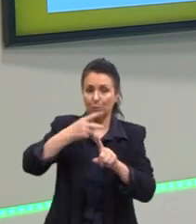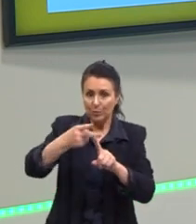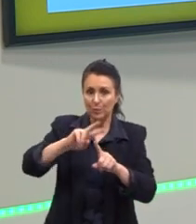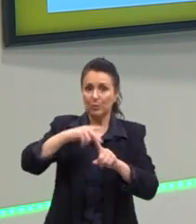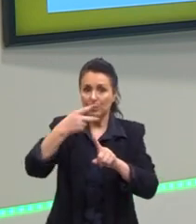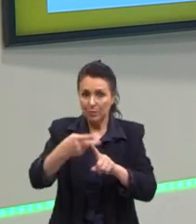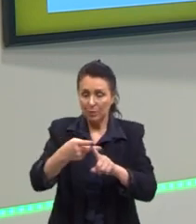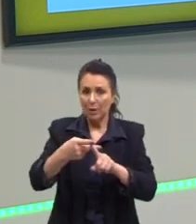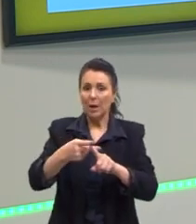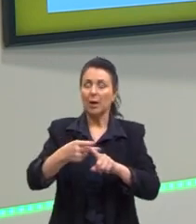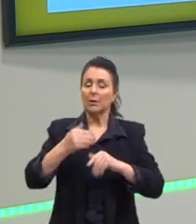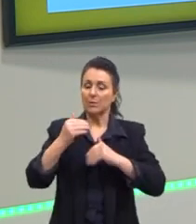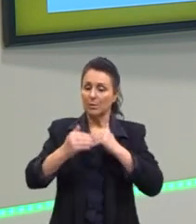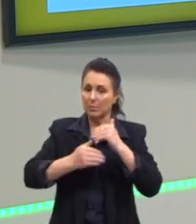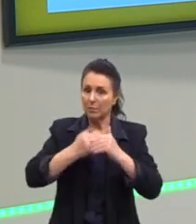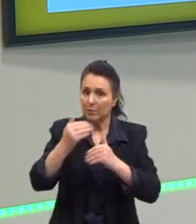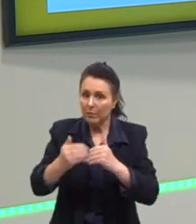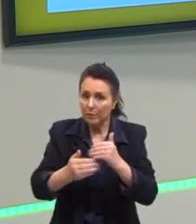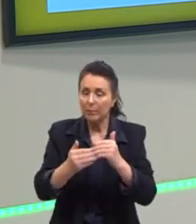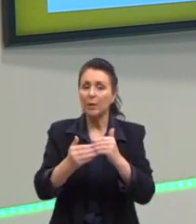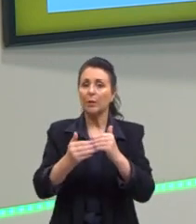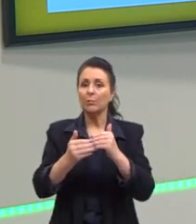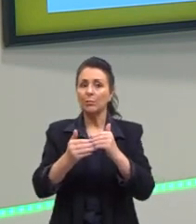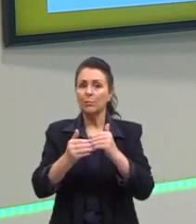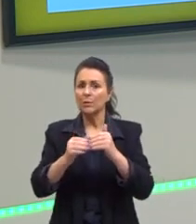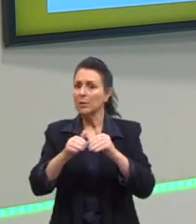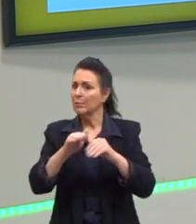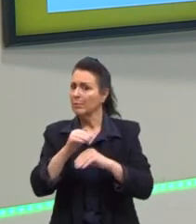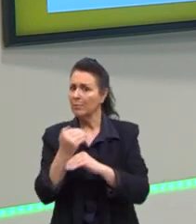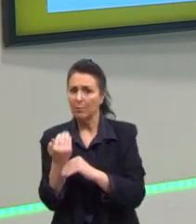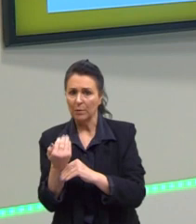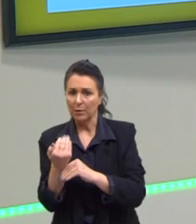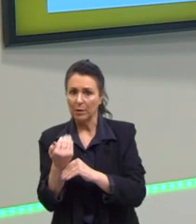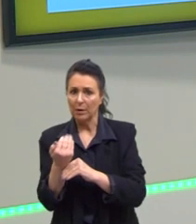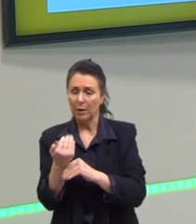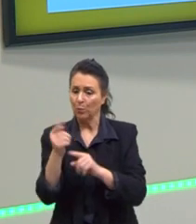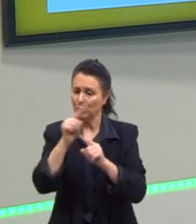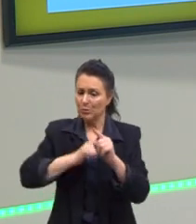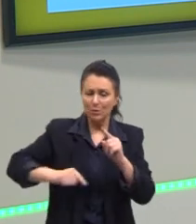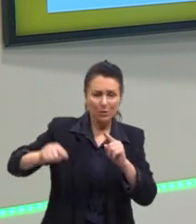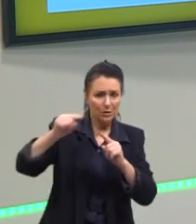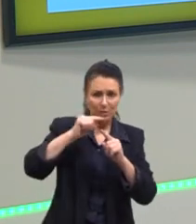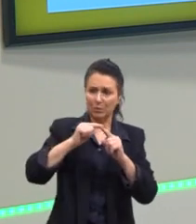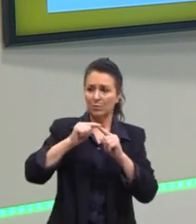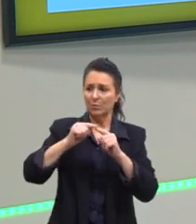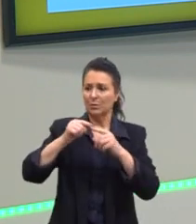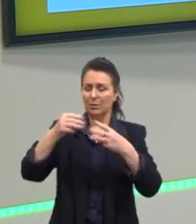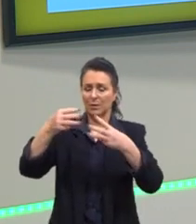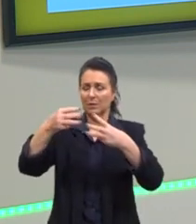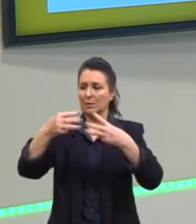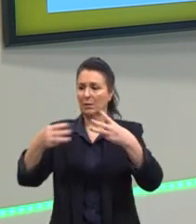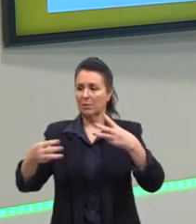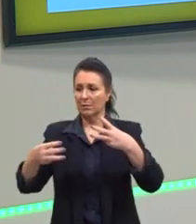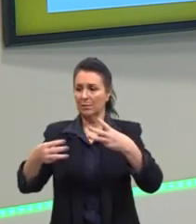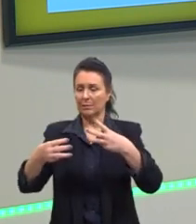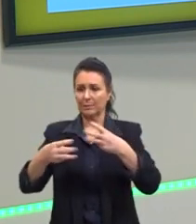desenvolve e ela morre. É o ciclo celular. Isso é o normal, é natural.